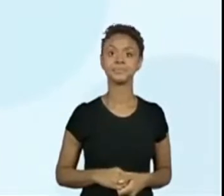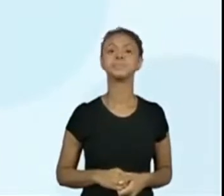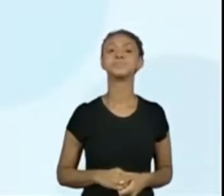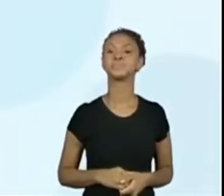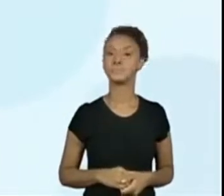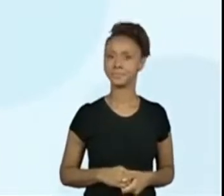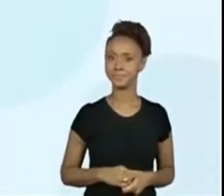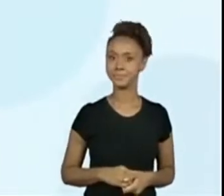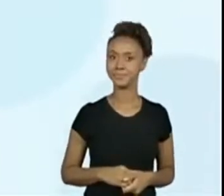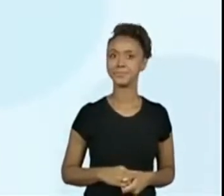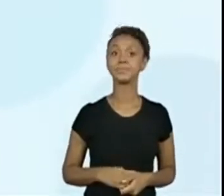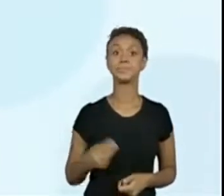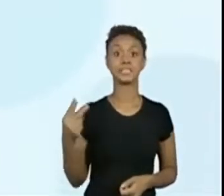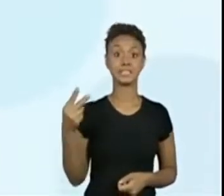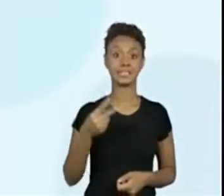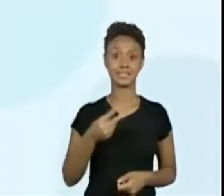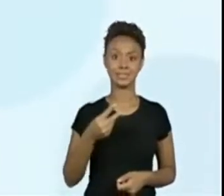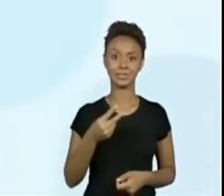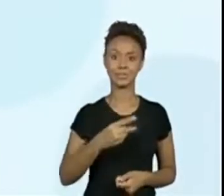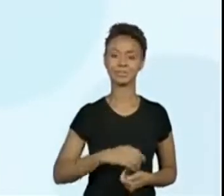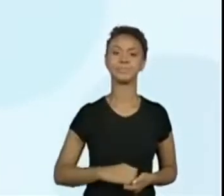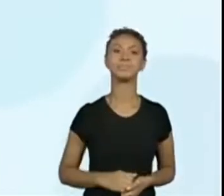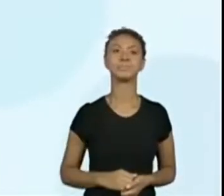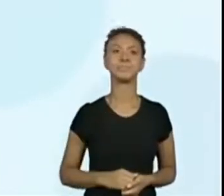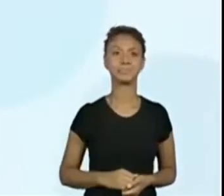Olha só. Essa é a quadrinha número dois.